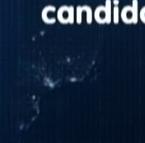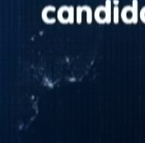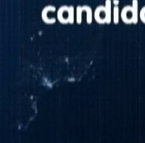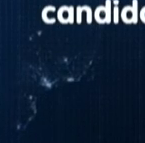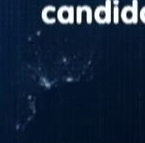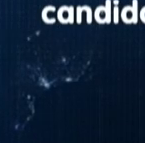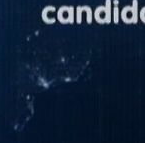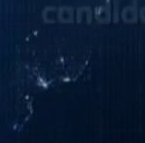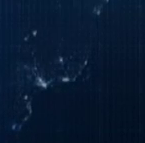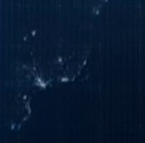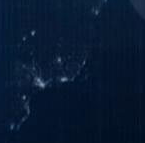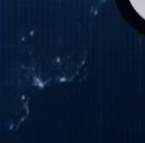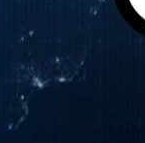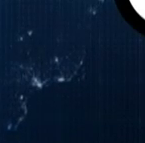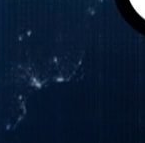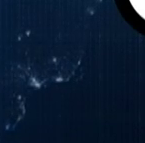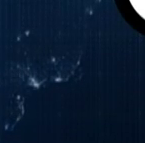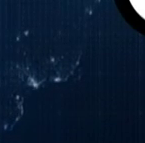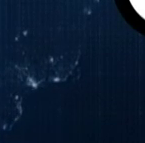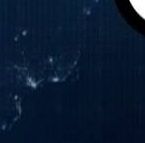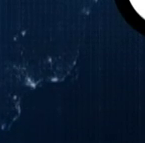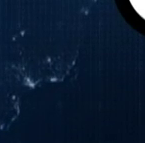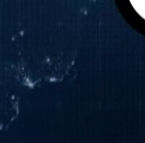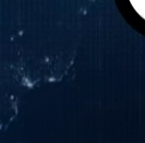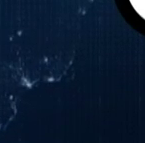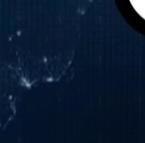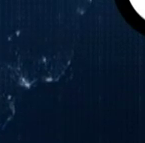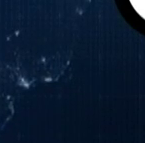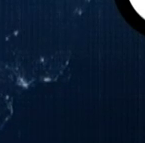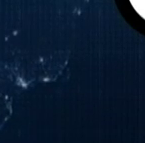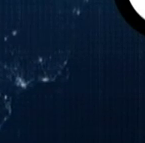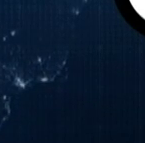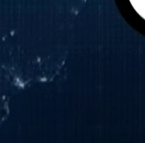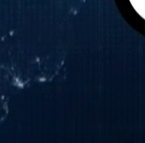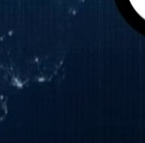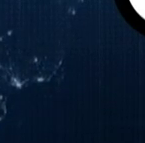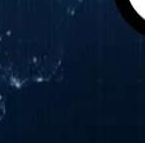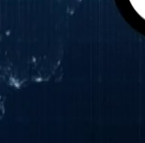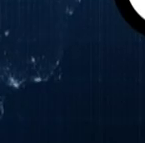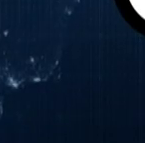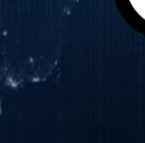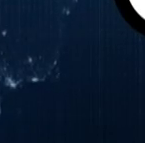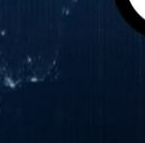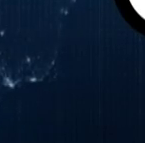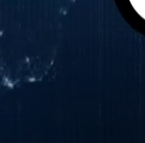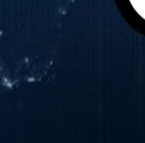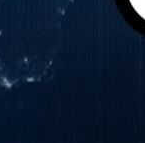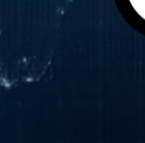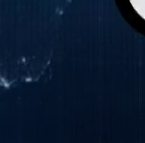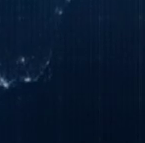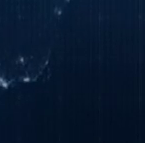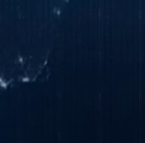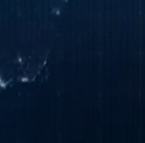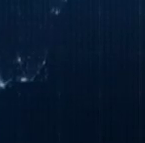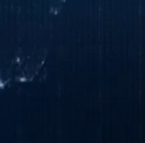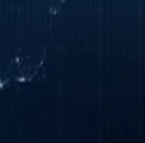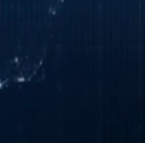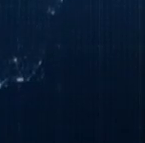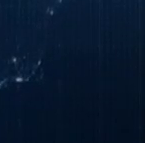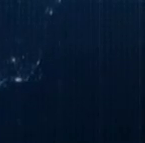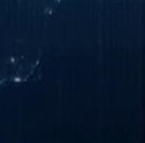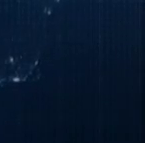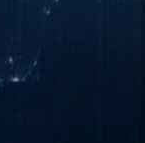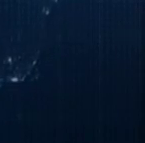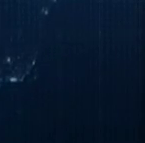1 minuto para a tréplica. Vão ser duas perguntas sorteadas para cada candidato. Eles respondem intercaladamente. O tema